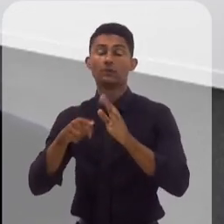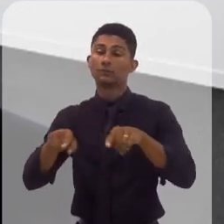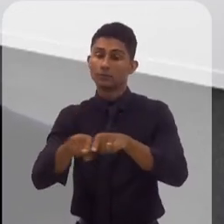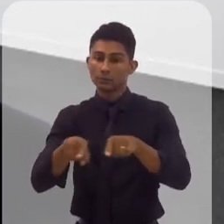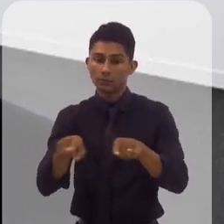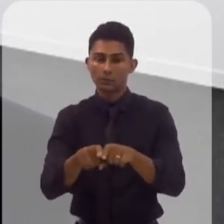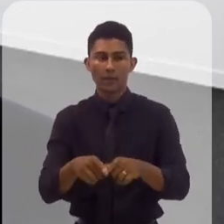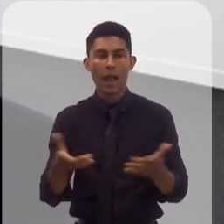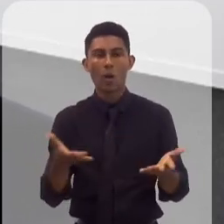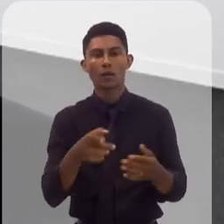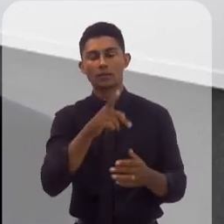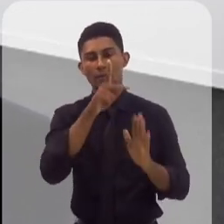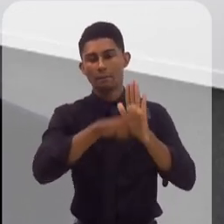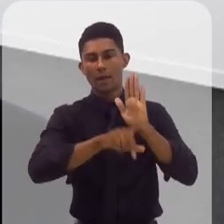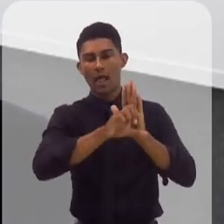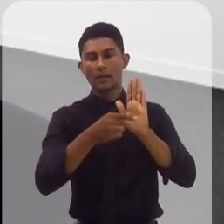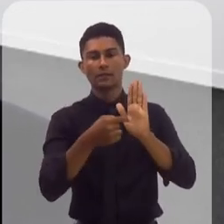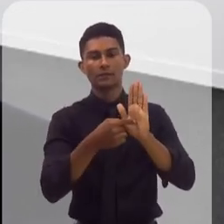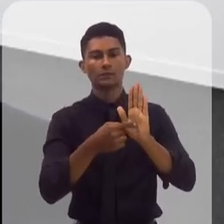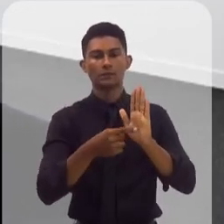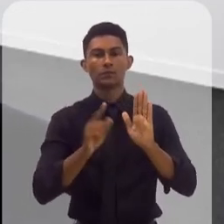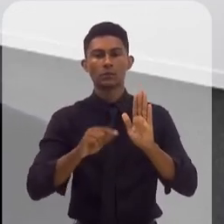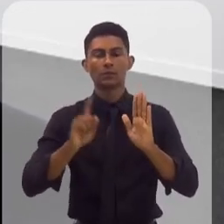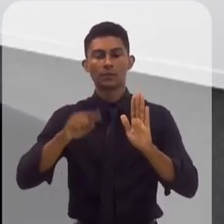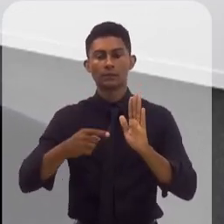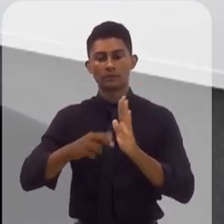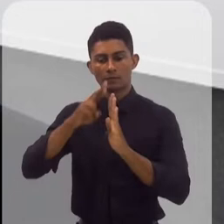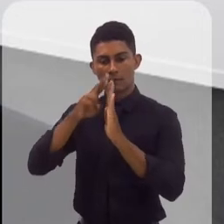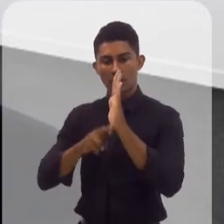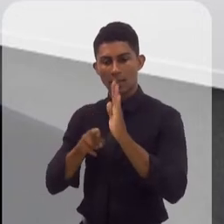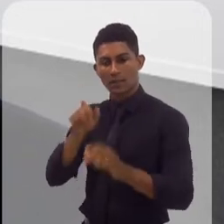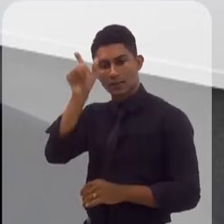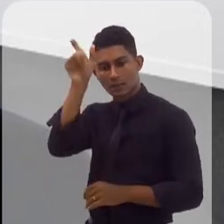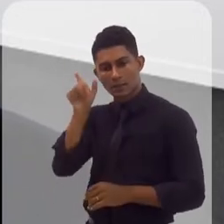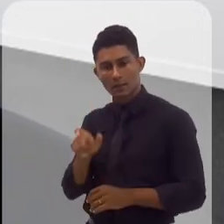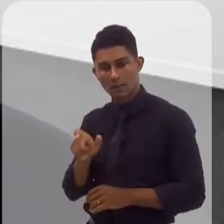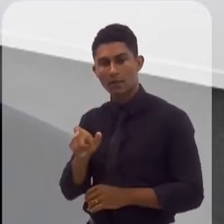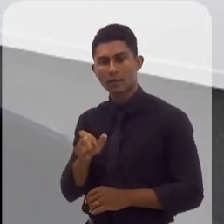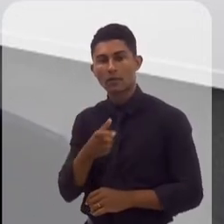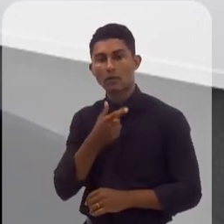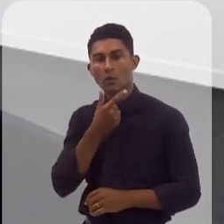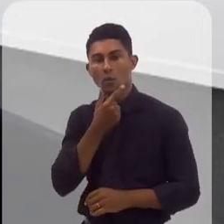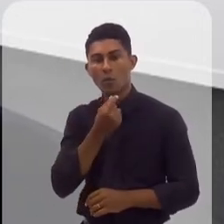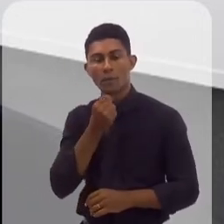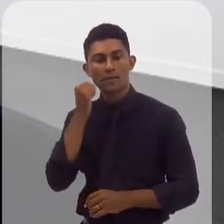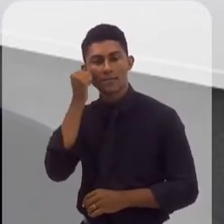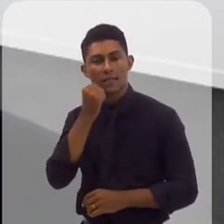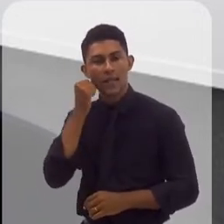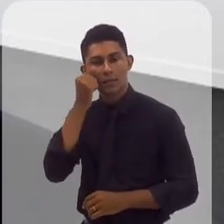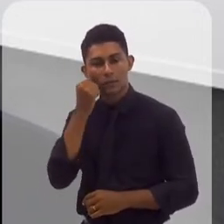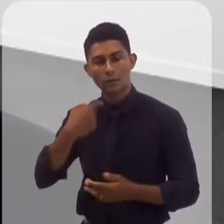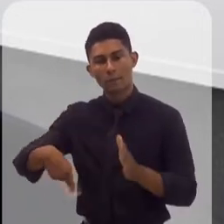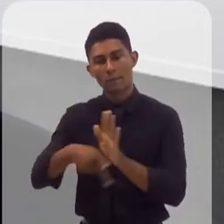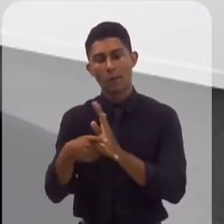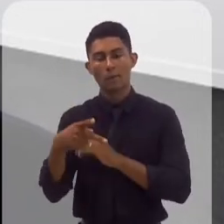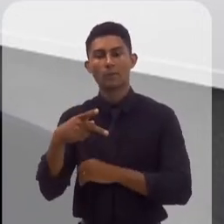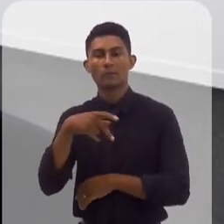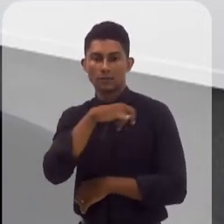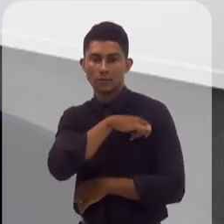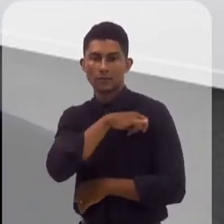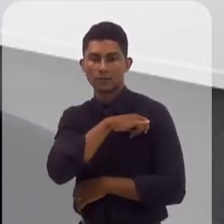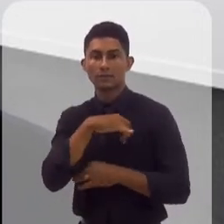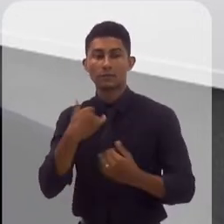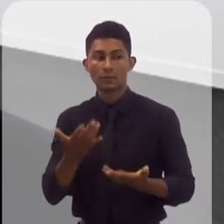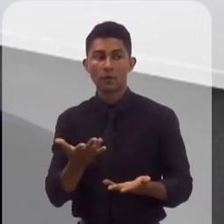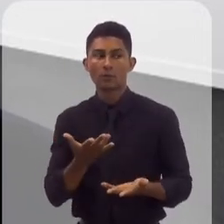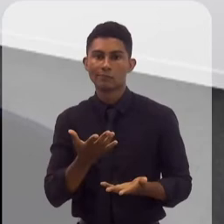o projeto que está em tramitação agora é de relatoria de um senador do Rio de Janeiro, então tem esse